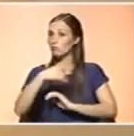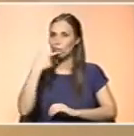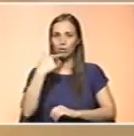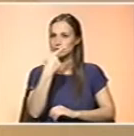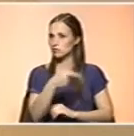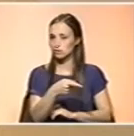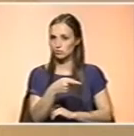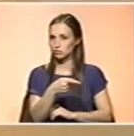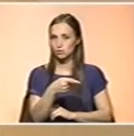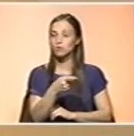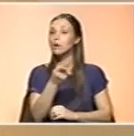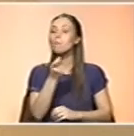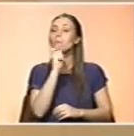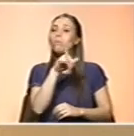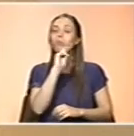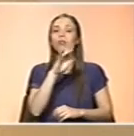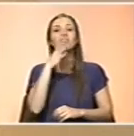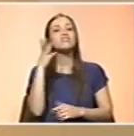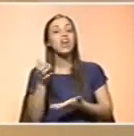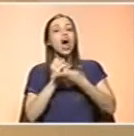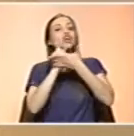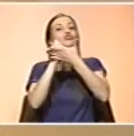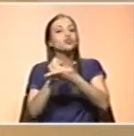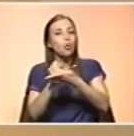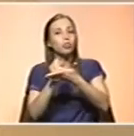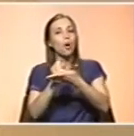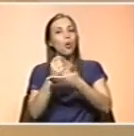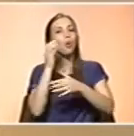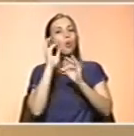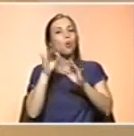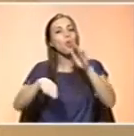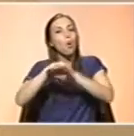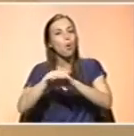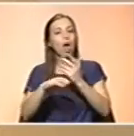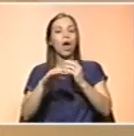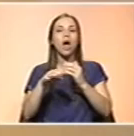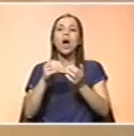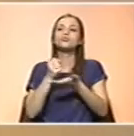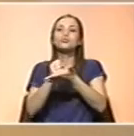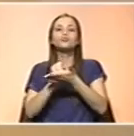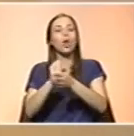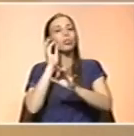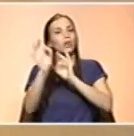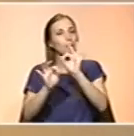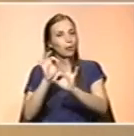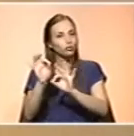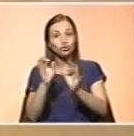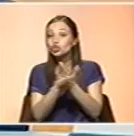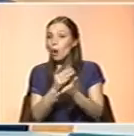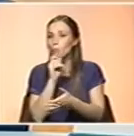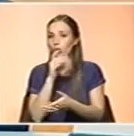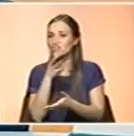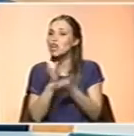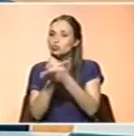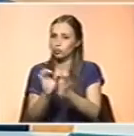alegar que são... que ajudam nessa cura, ajudam nesse tratamento e contribuem para... Portanto, houve uma regulação ao